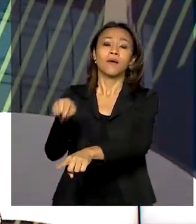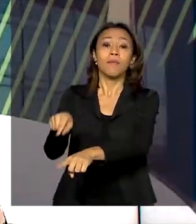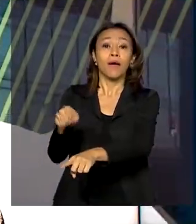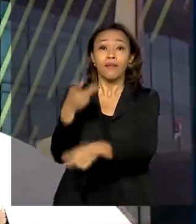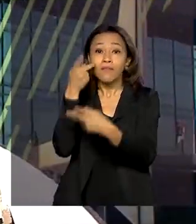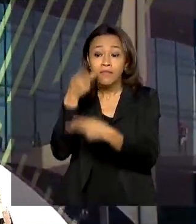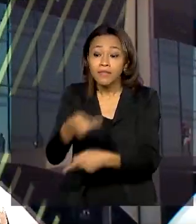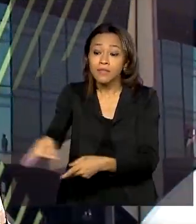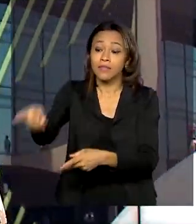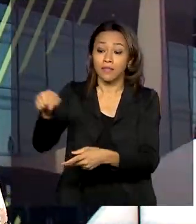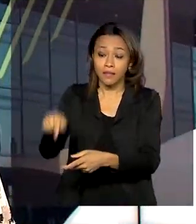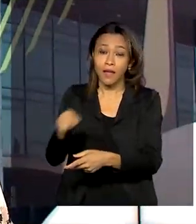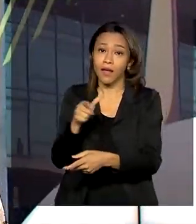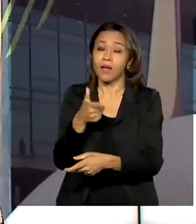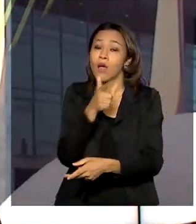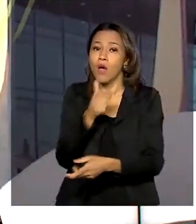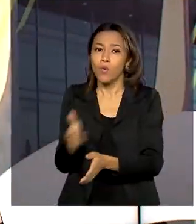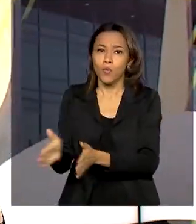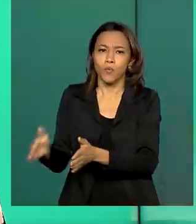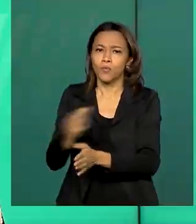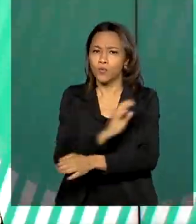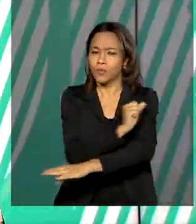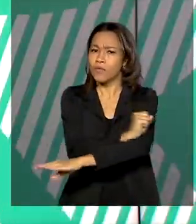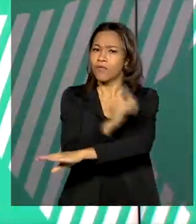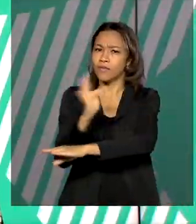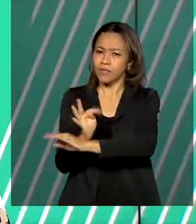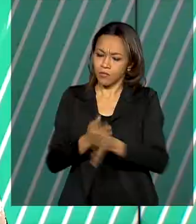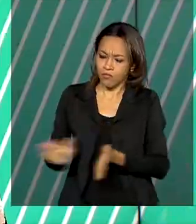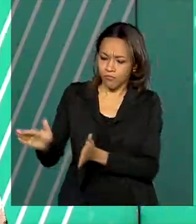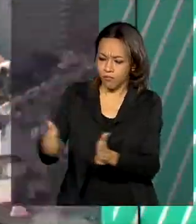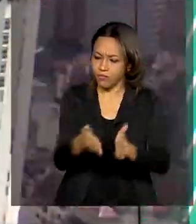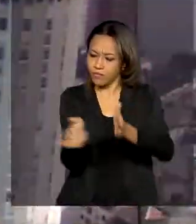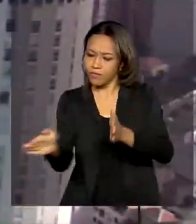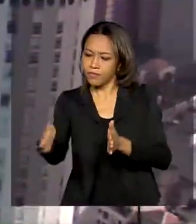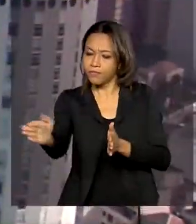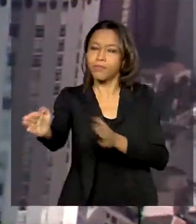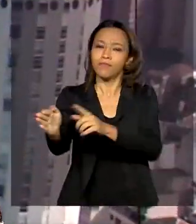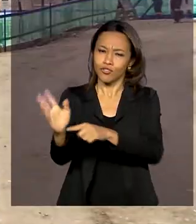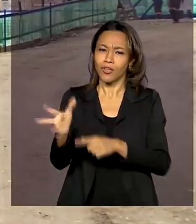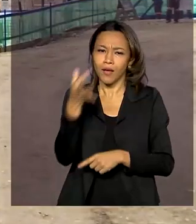integração do Rio São Francisco. O nosso repórter Dimas Soud já está lá.